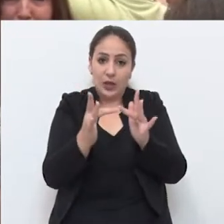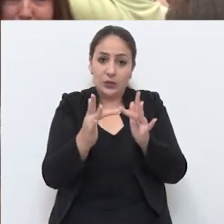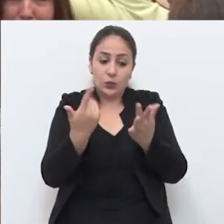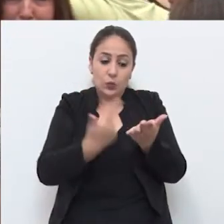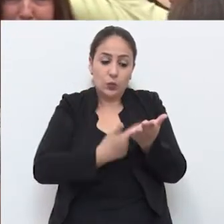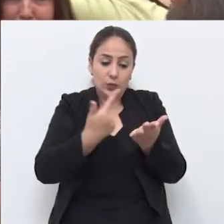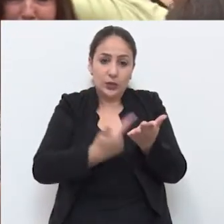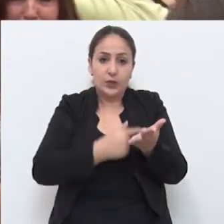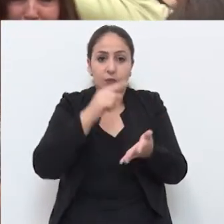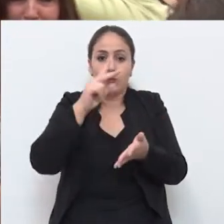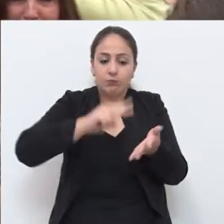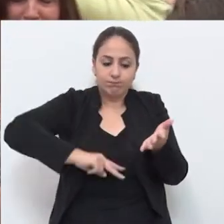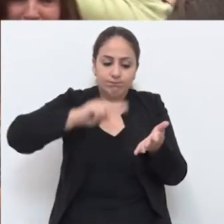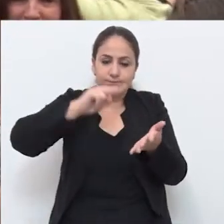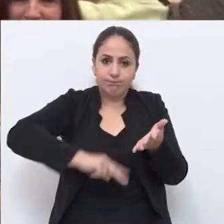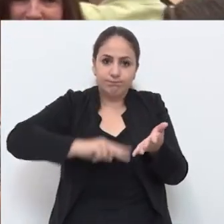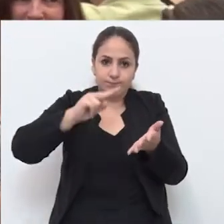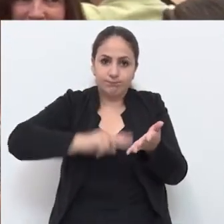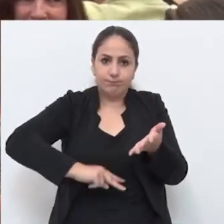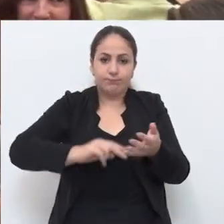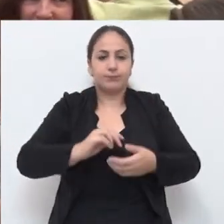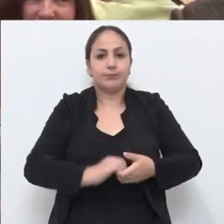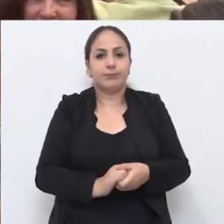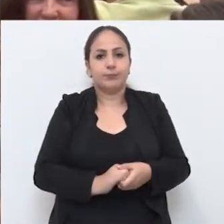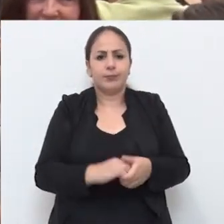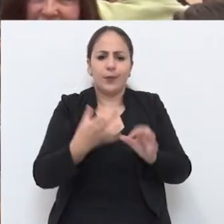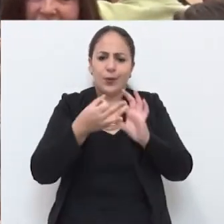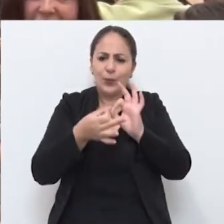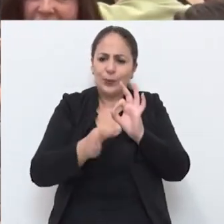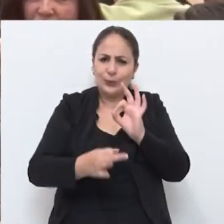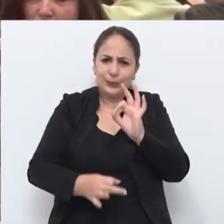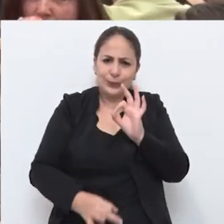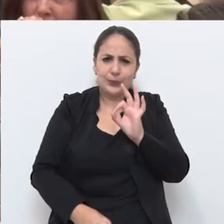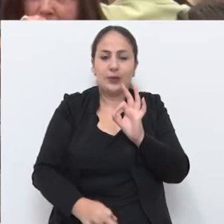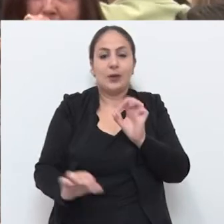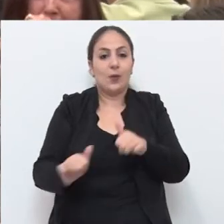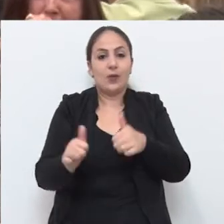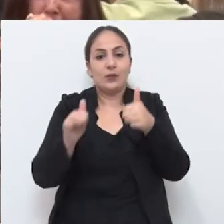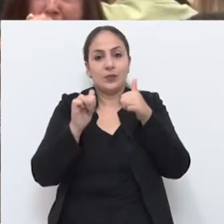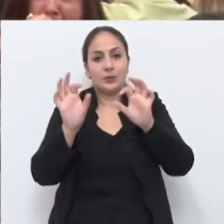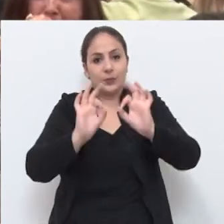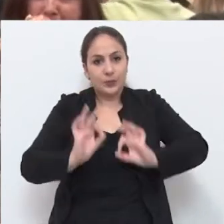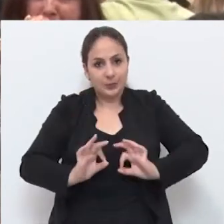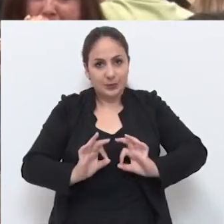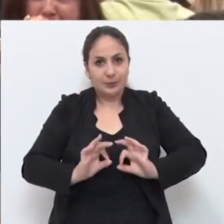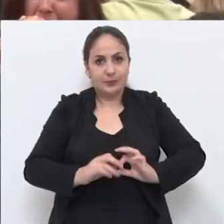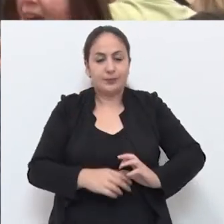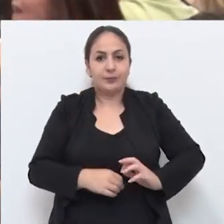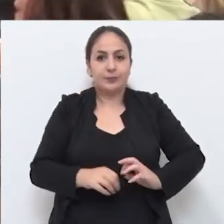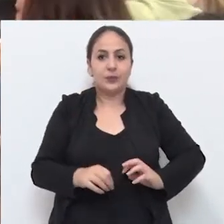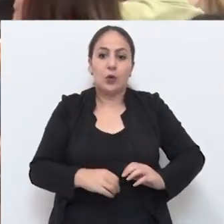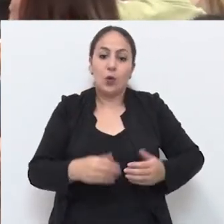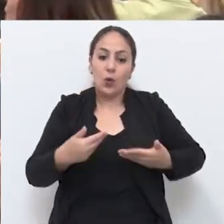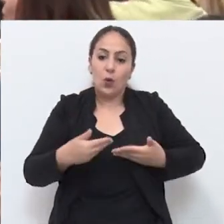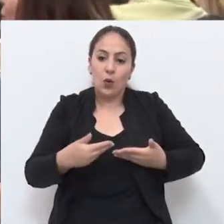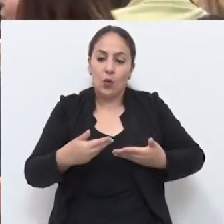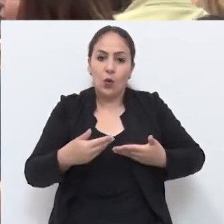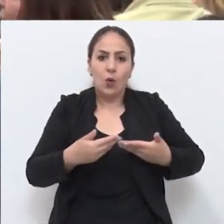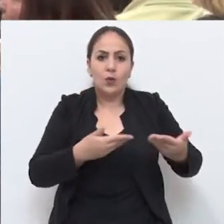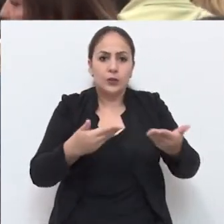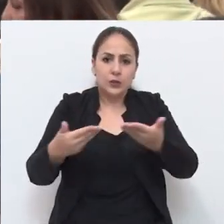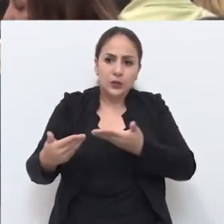conviva com o livro, com a leitura, com a literatura. Uma longa e qualificada programação,